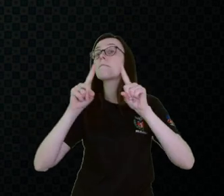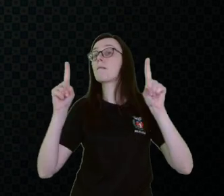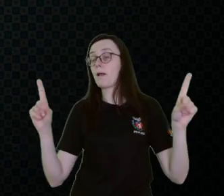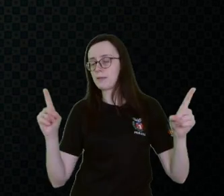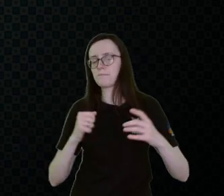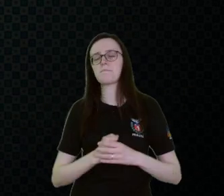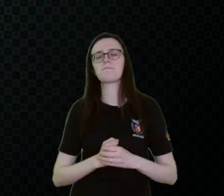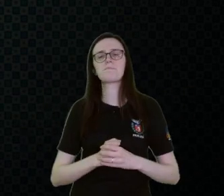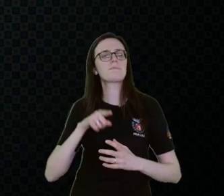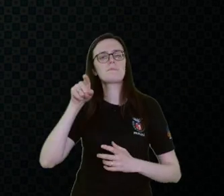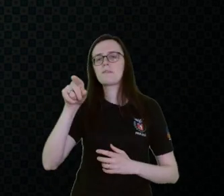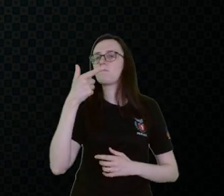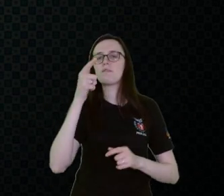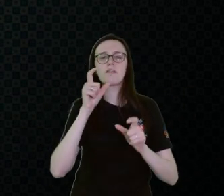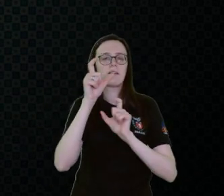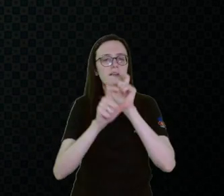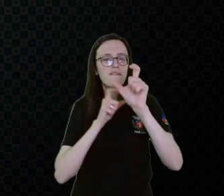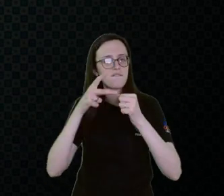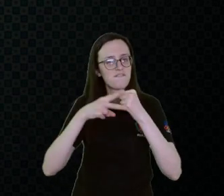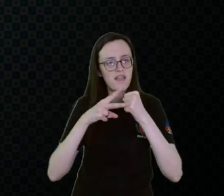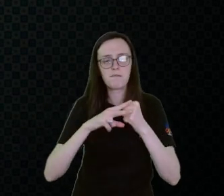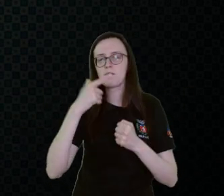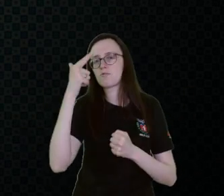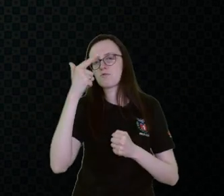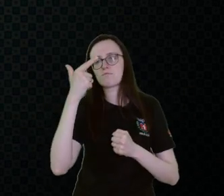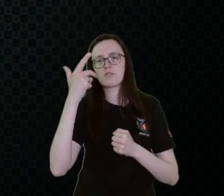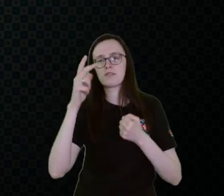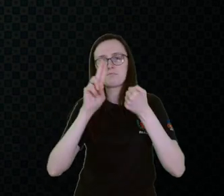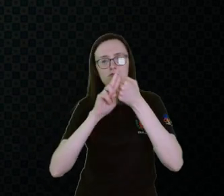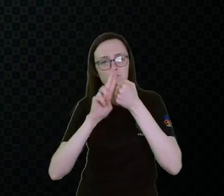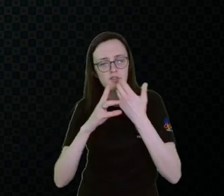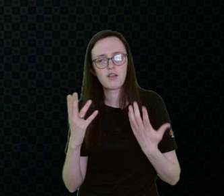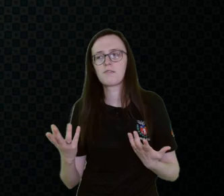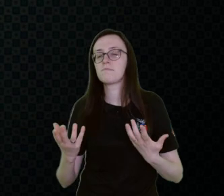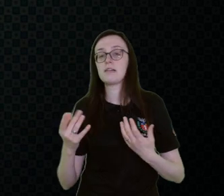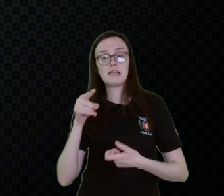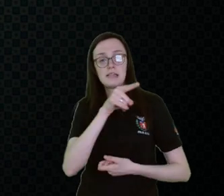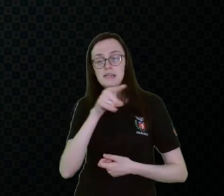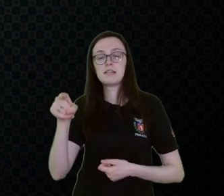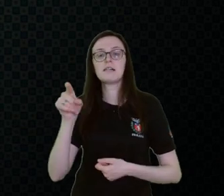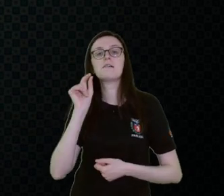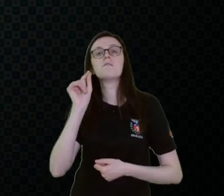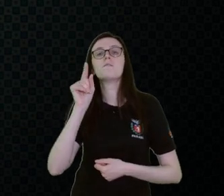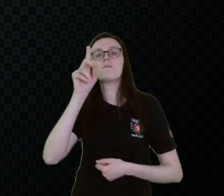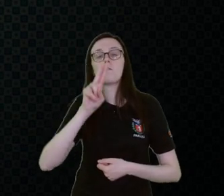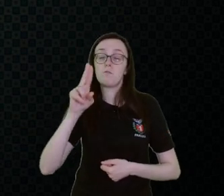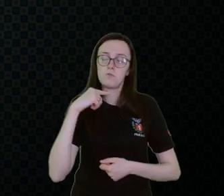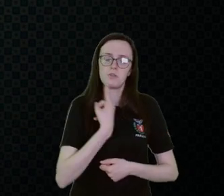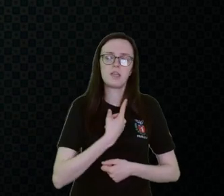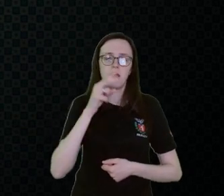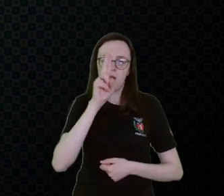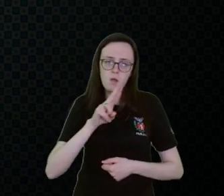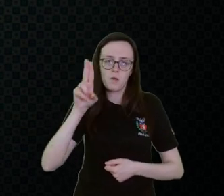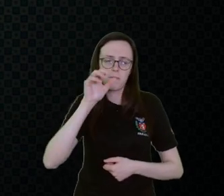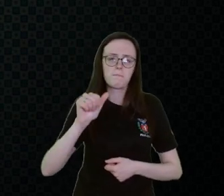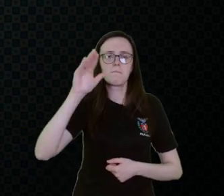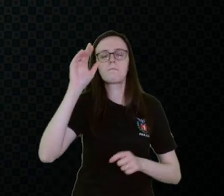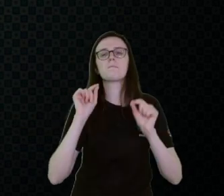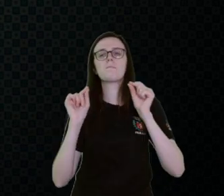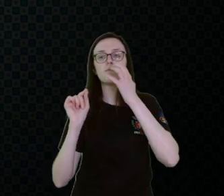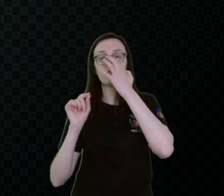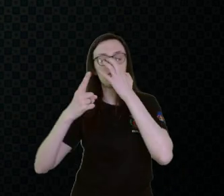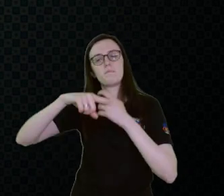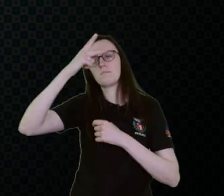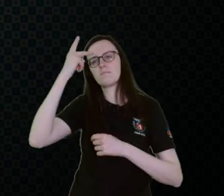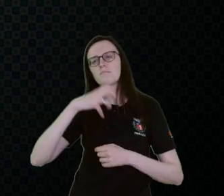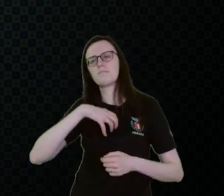Porém, ele não conjuga verbo, ele não tem pronome, tá? Então, é pra usar, ou a gente utiliza, acaba utilizando mais. Pra